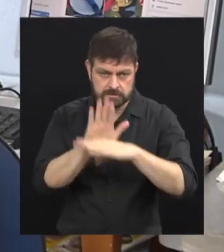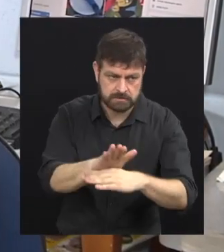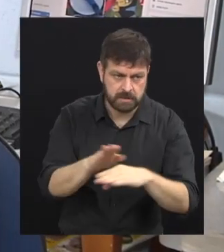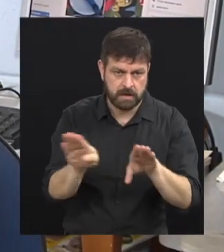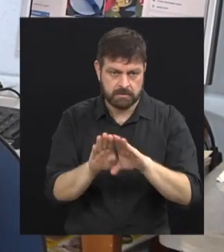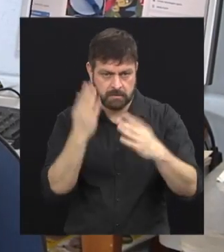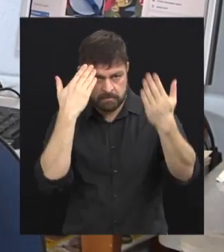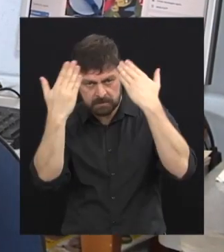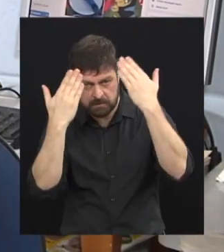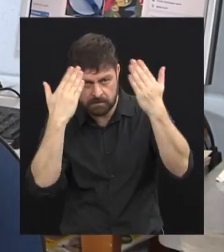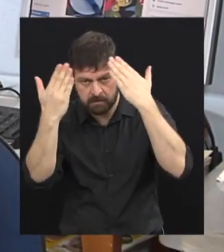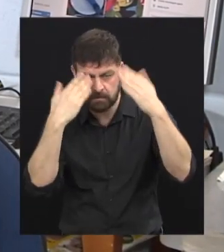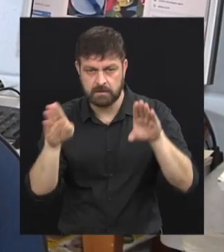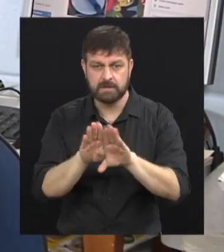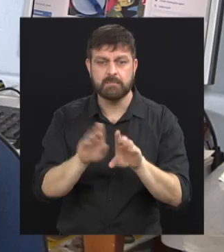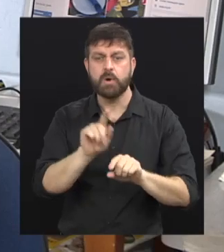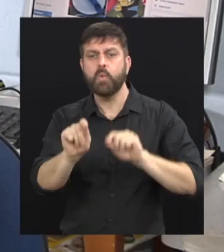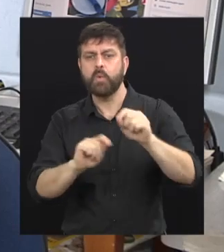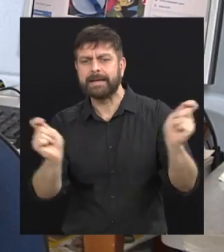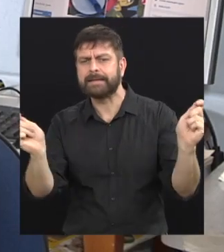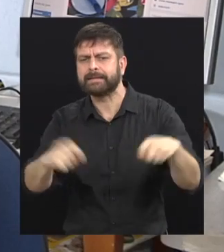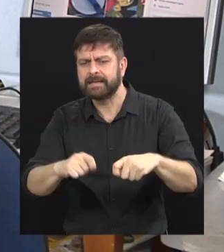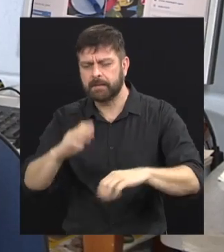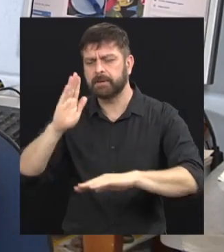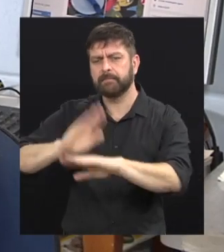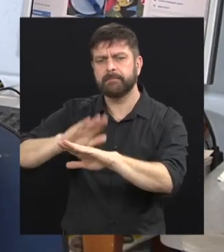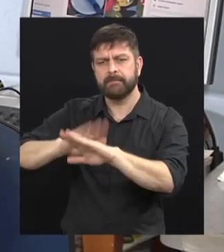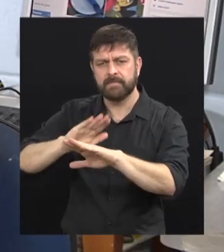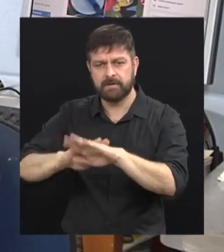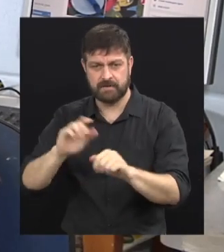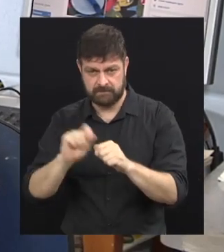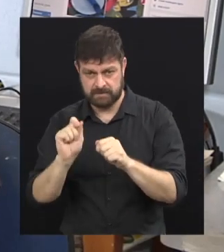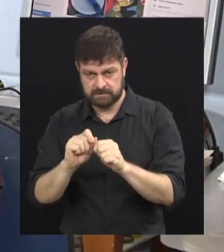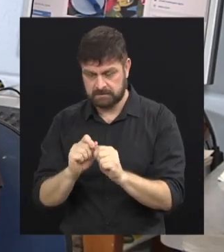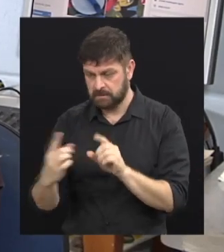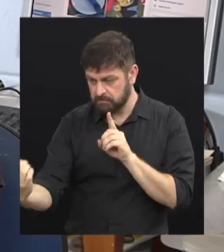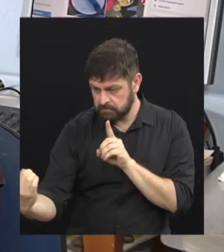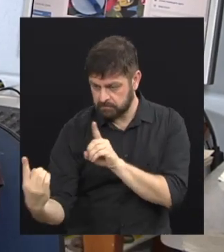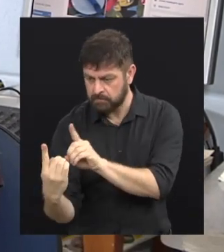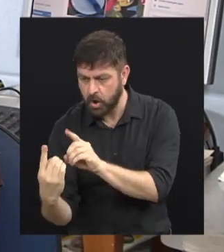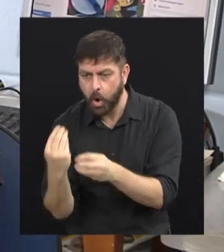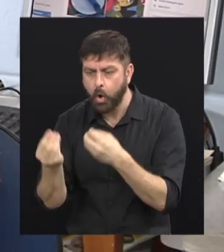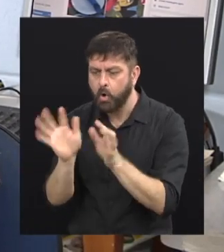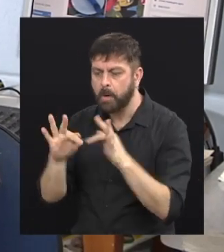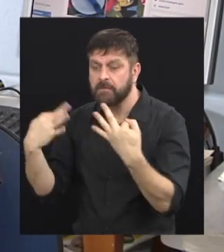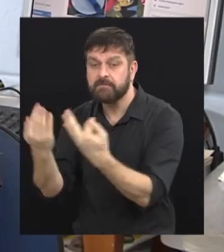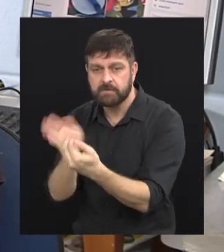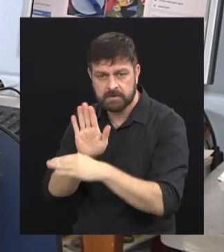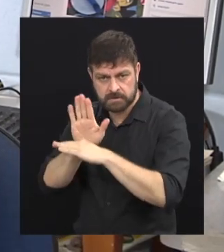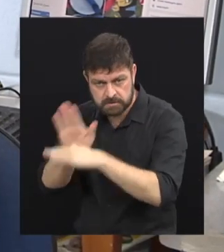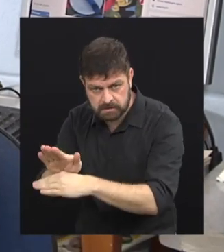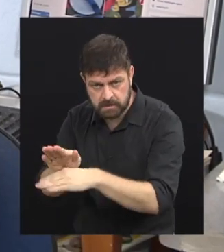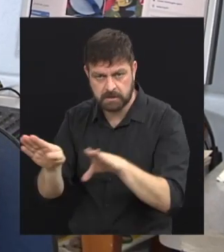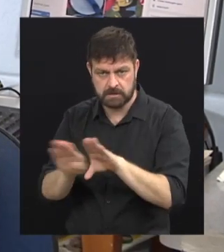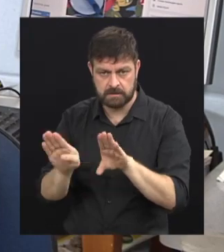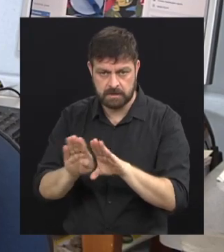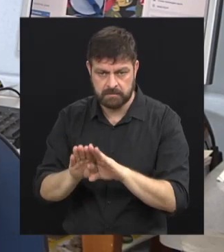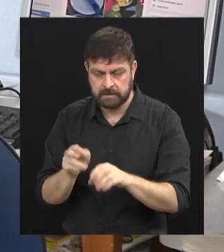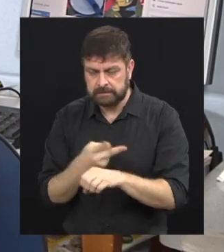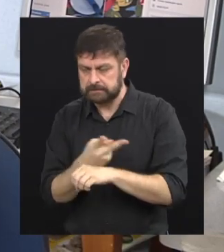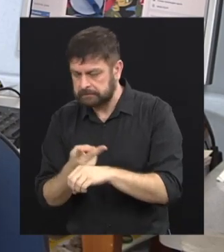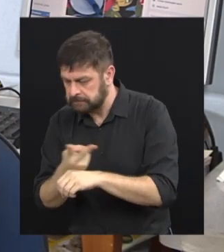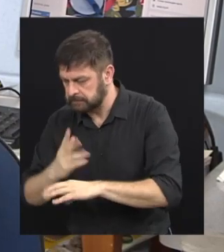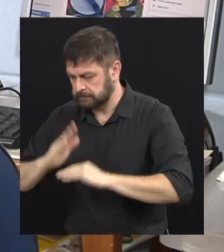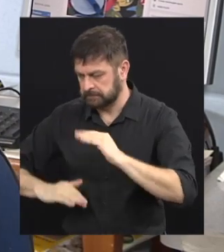psicológica. E o que pode ser feito em relação a essa pessoa, a família. Aí é procurado